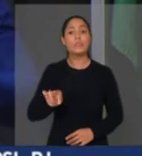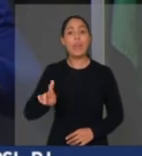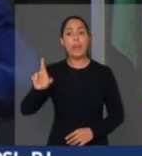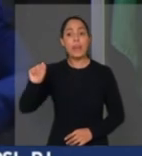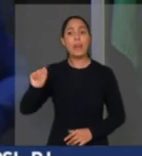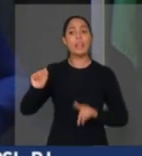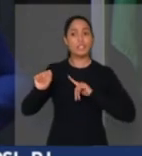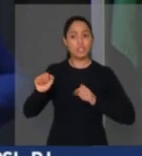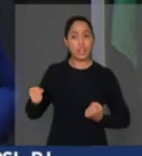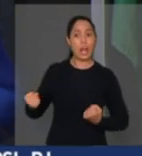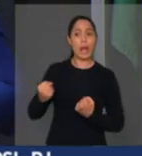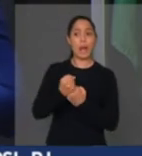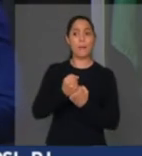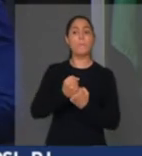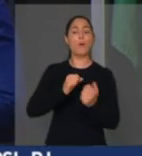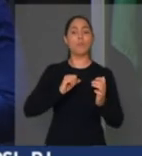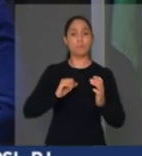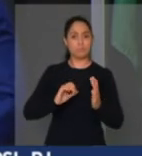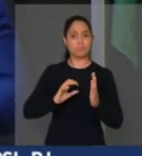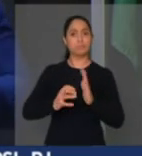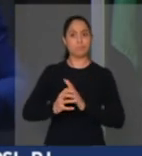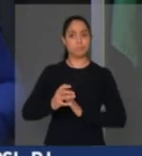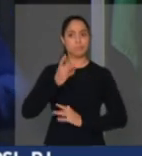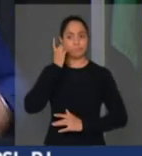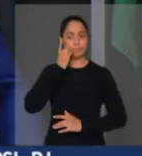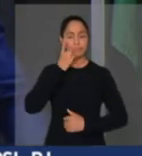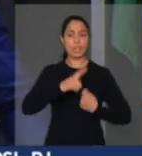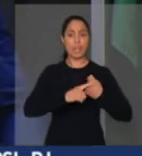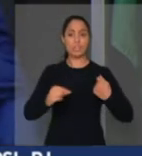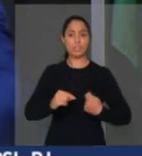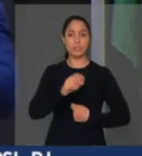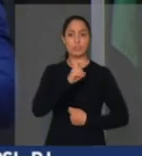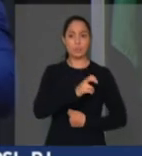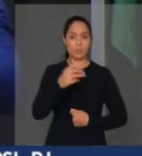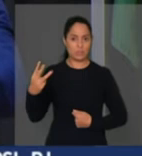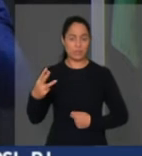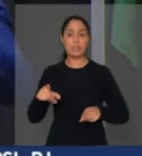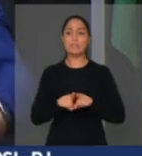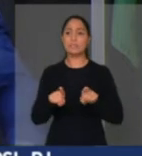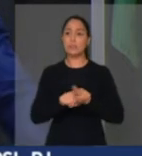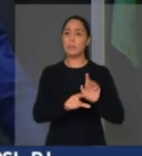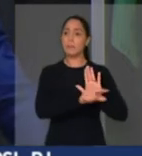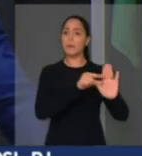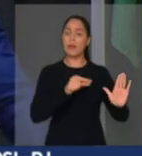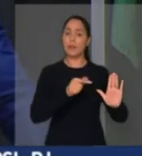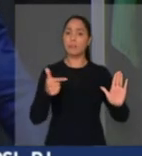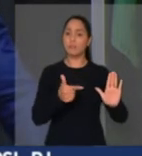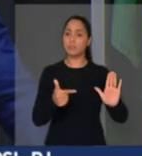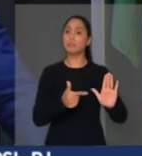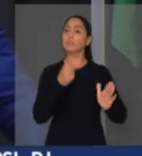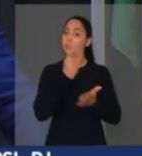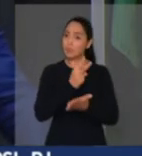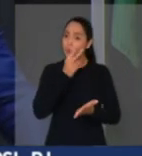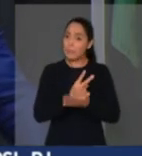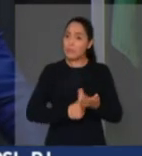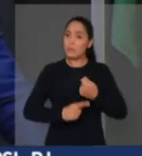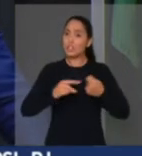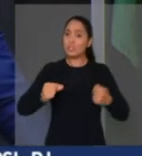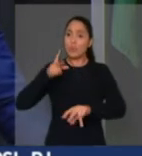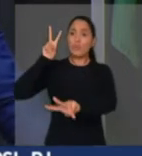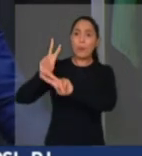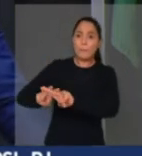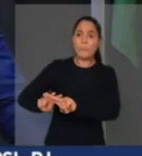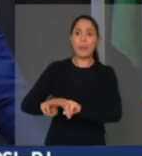amparado na imunidade material do artigo 53 e imunidade formal do parágrafo segundo do mesmo artigo, foi preso